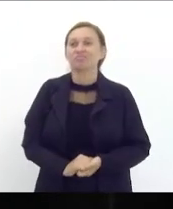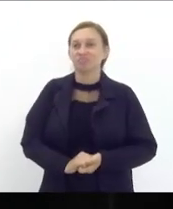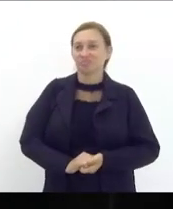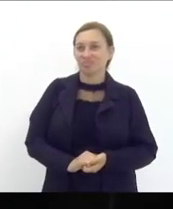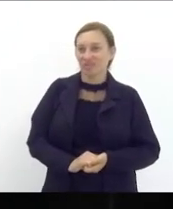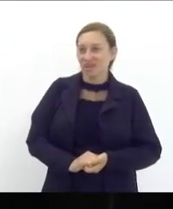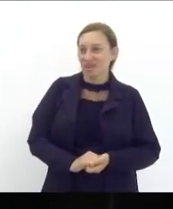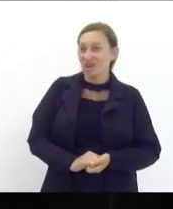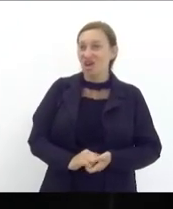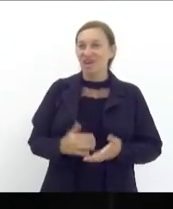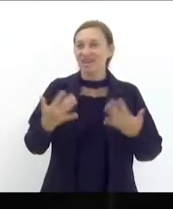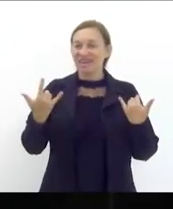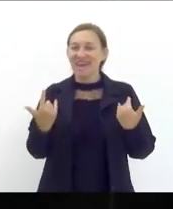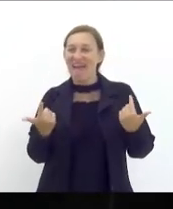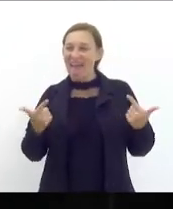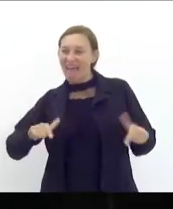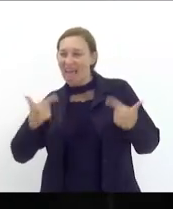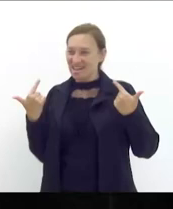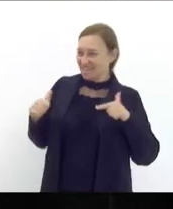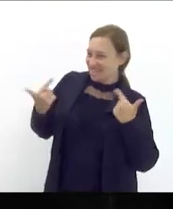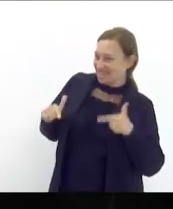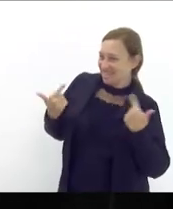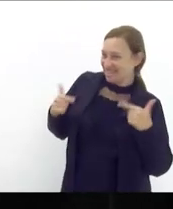curtindo a vida doidado